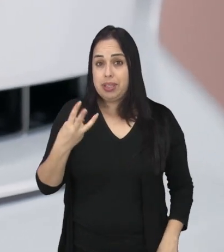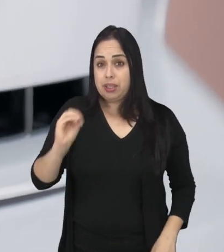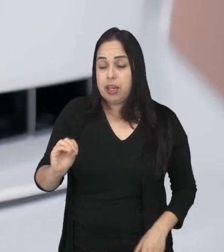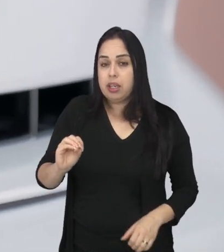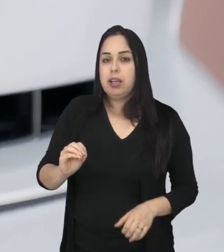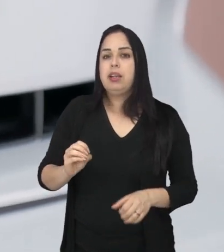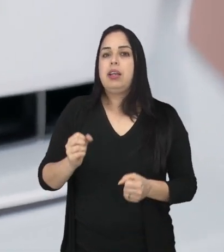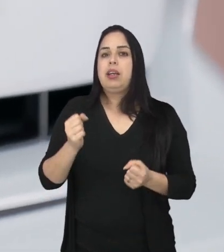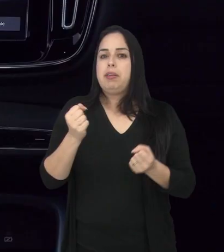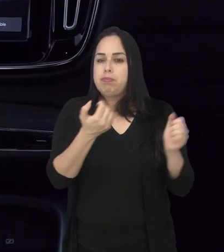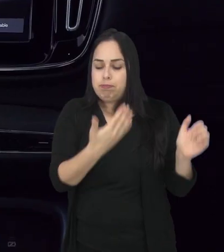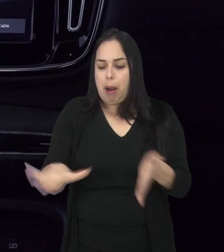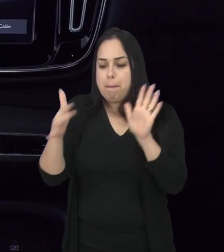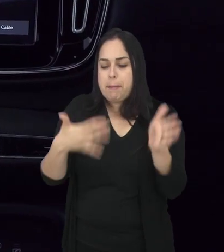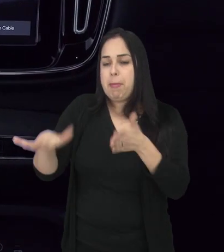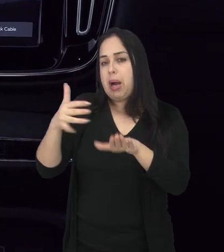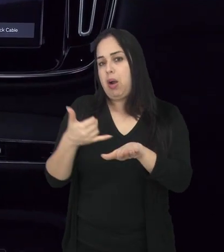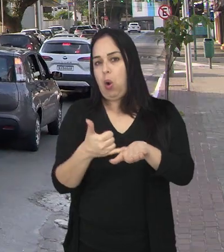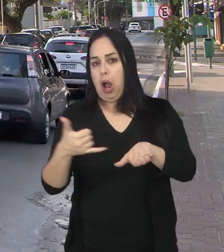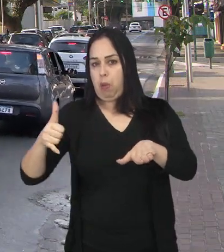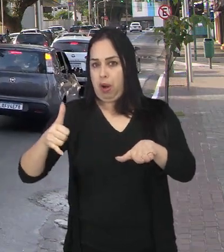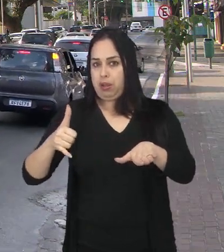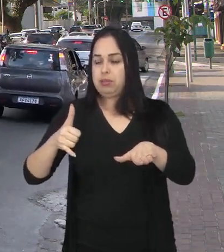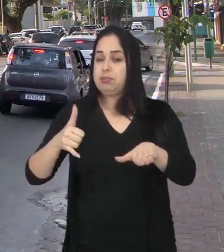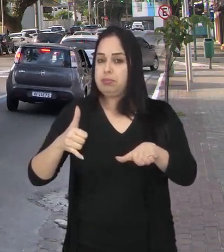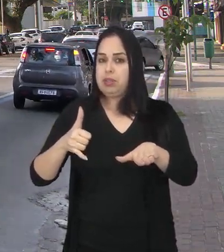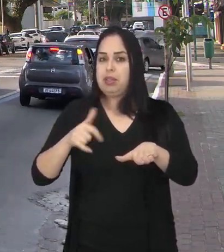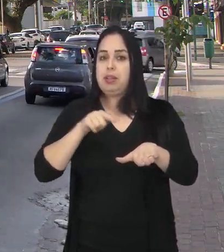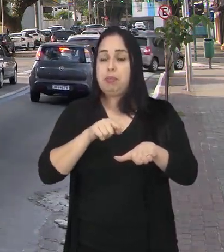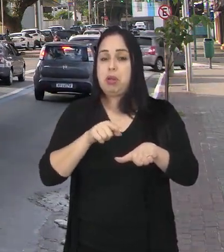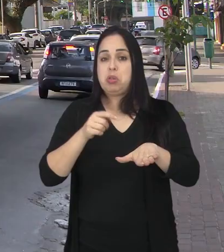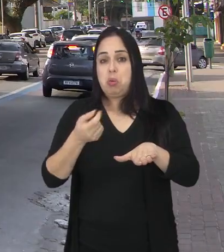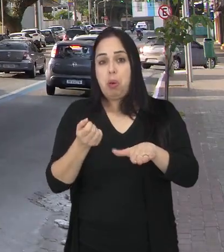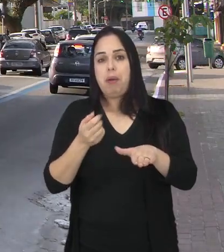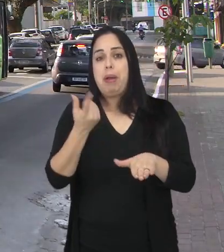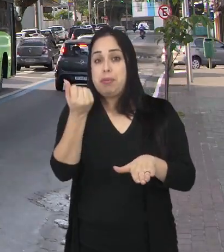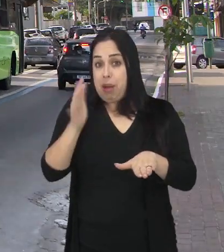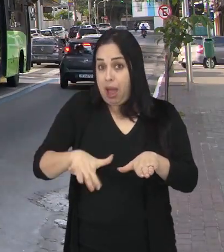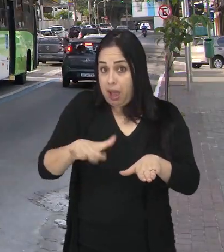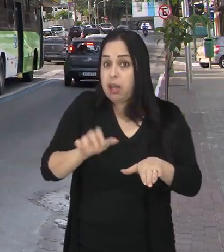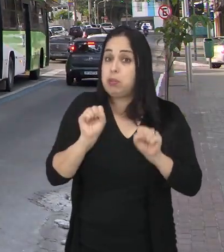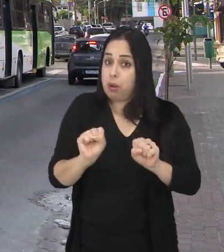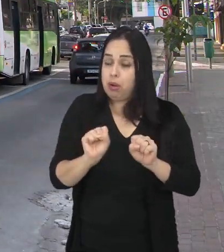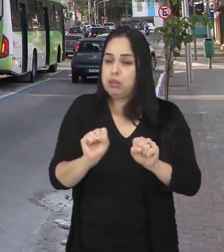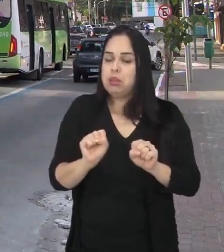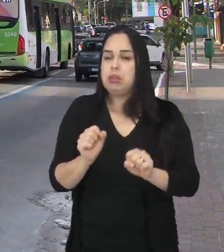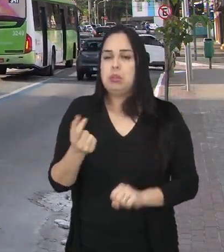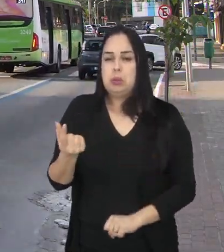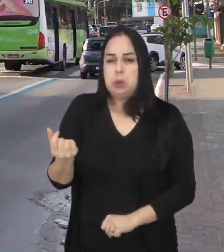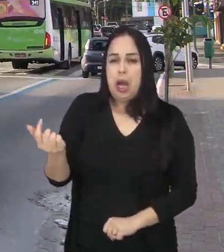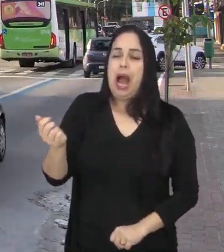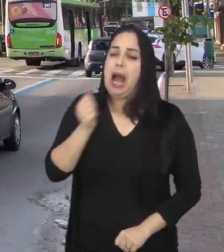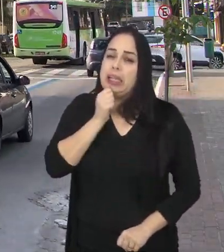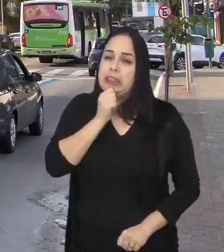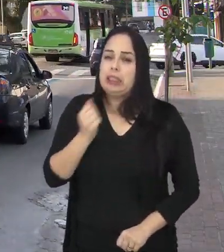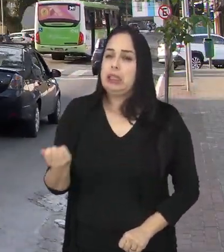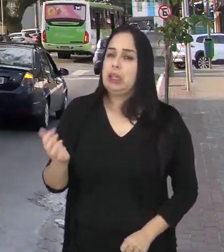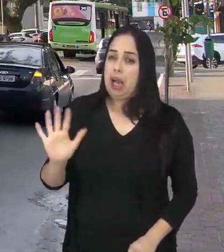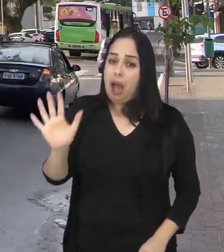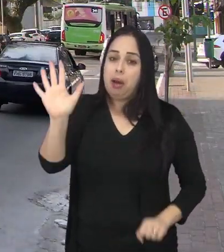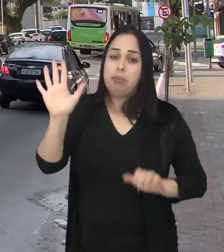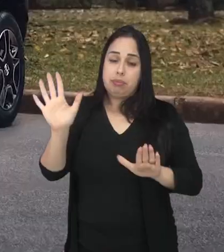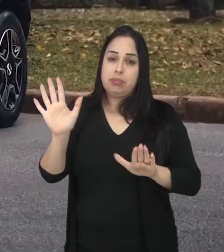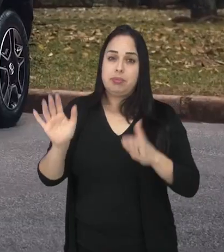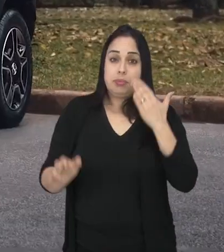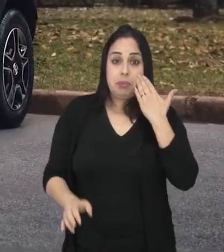fabricados somente carros elétricos, o que pode deixar o produto mais acessível. No geral, os preços ainda não são muito